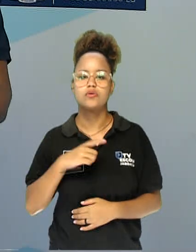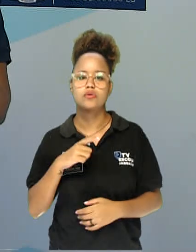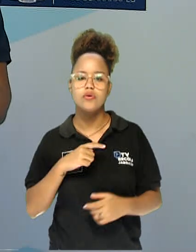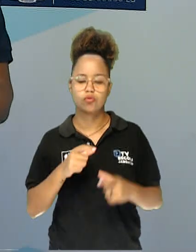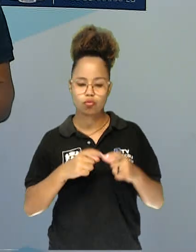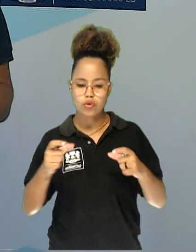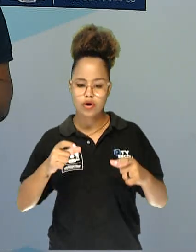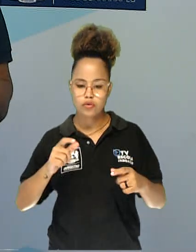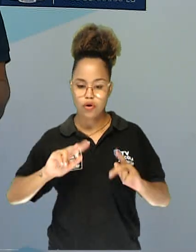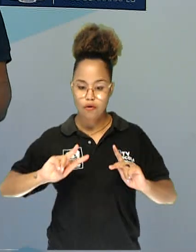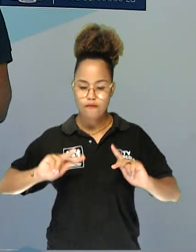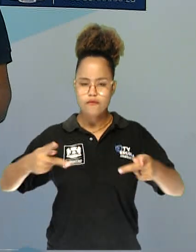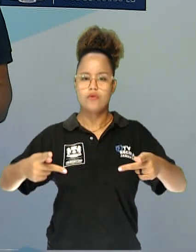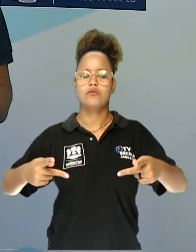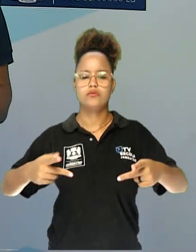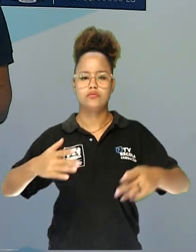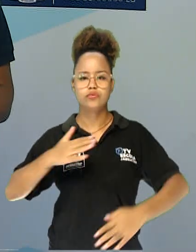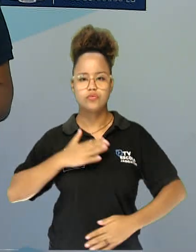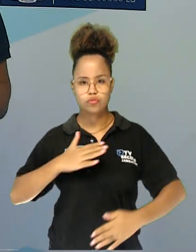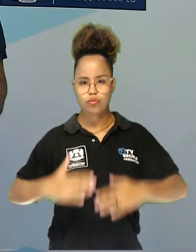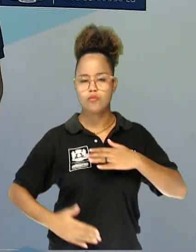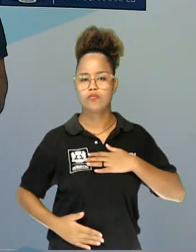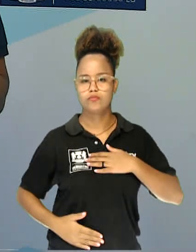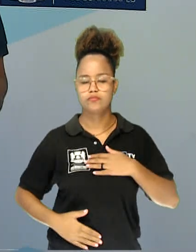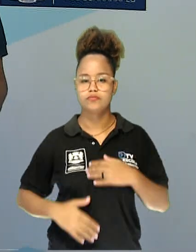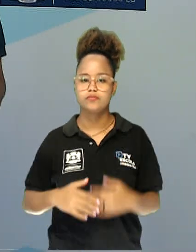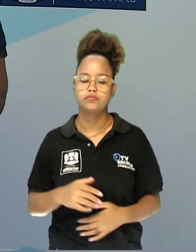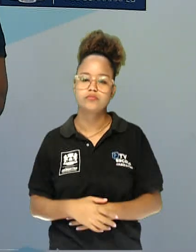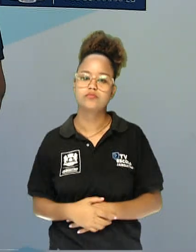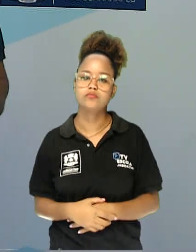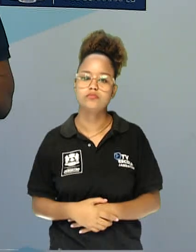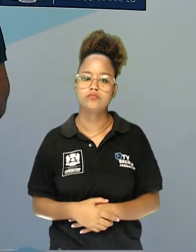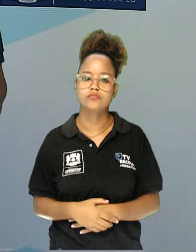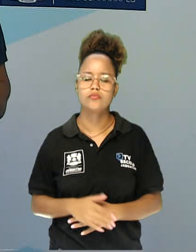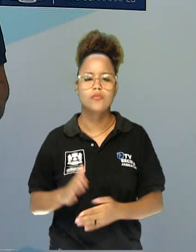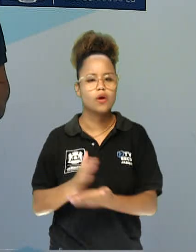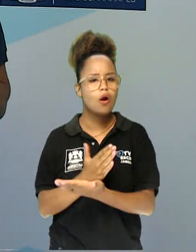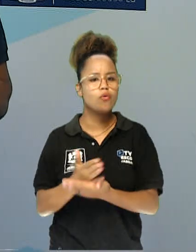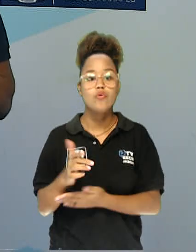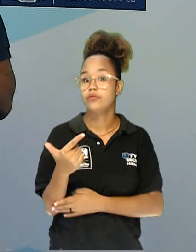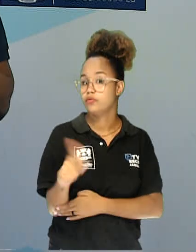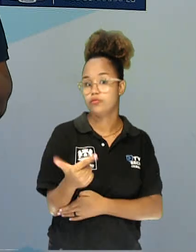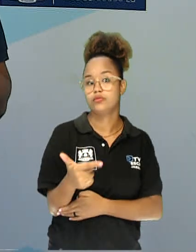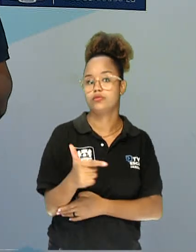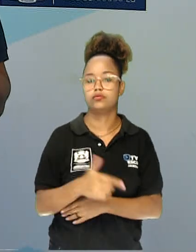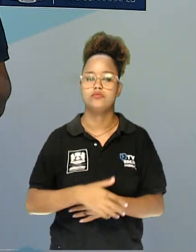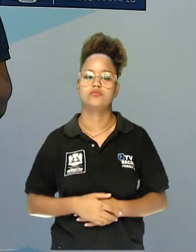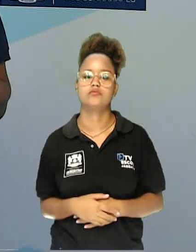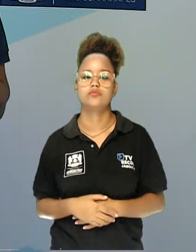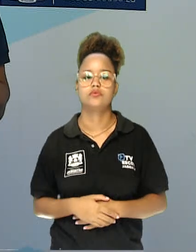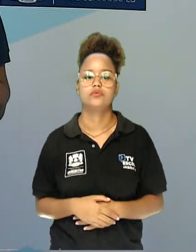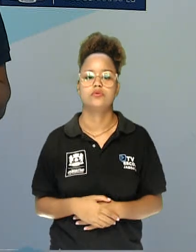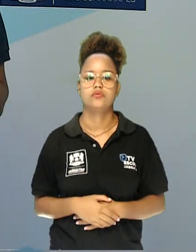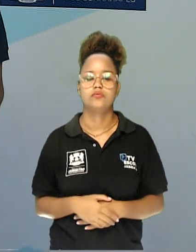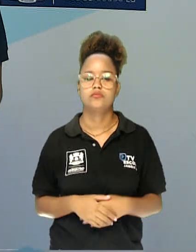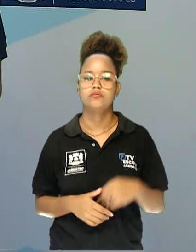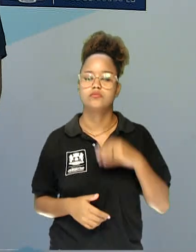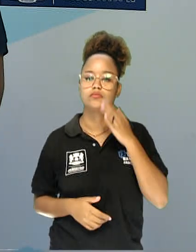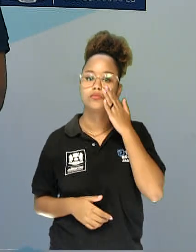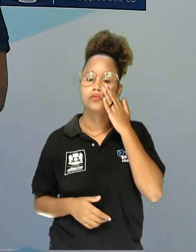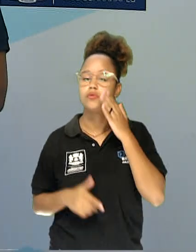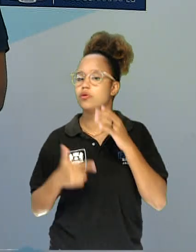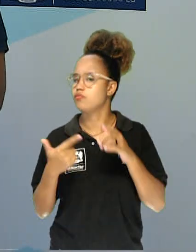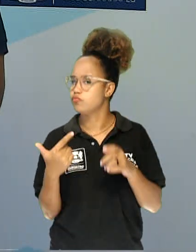É por fora, como uma casca, tá? Alguns não têm esqueleto. Acontece também a